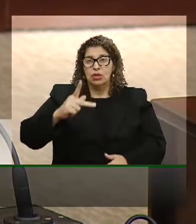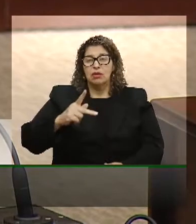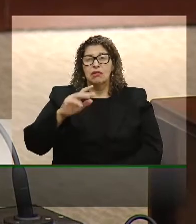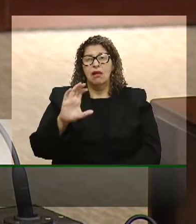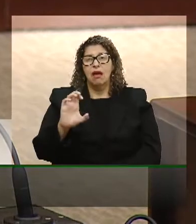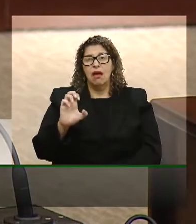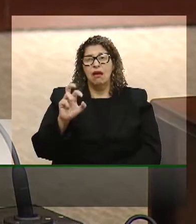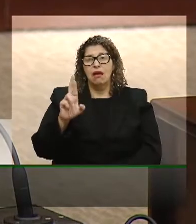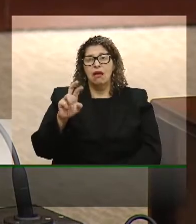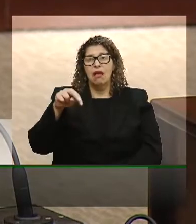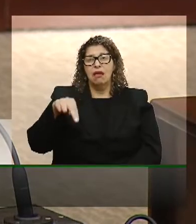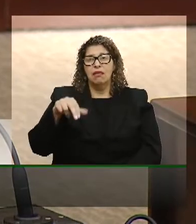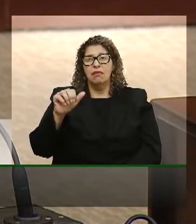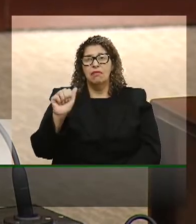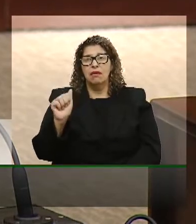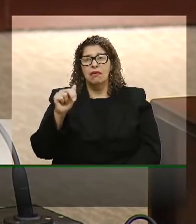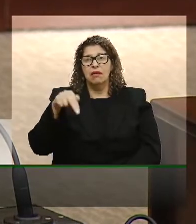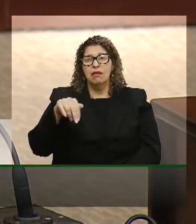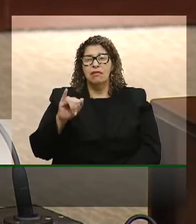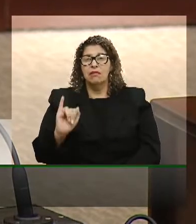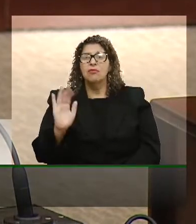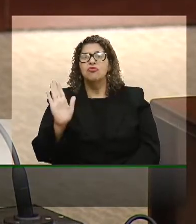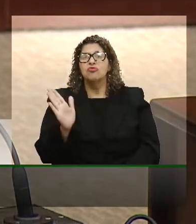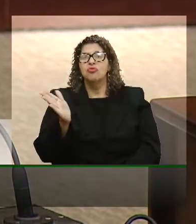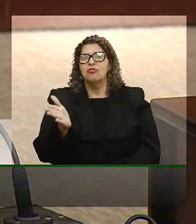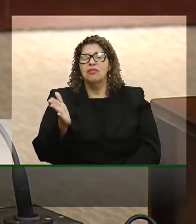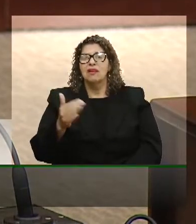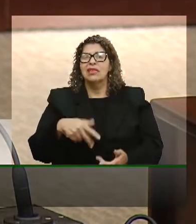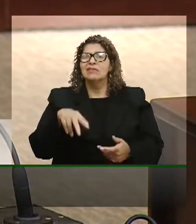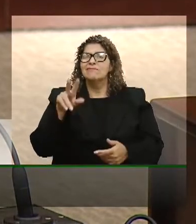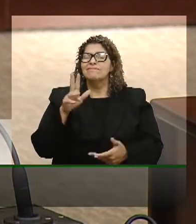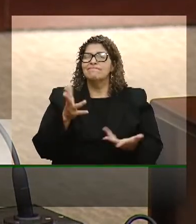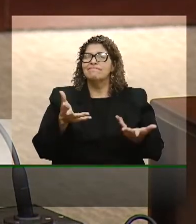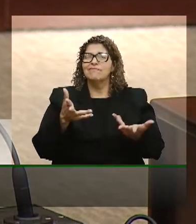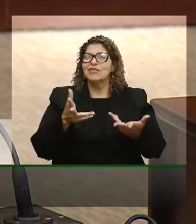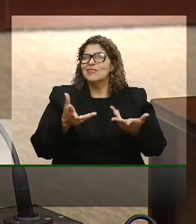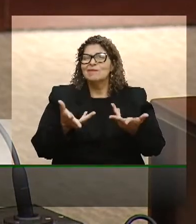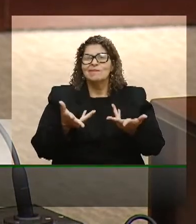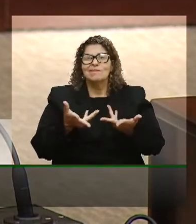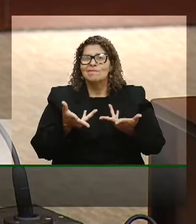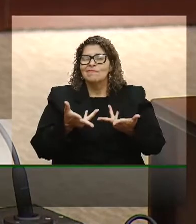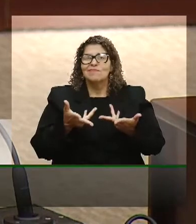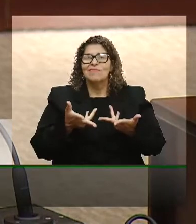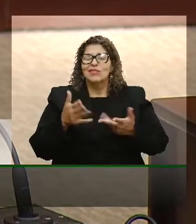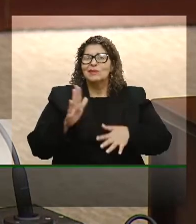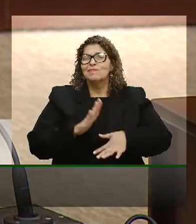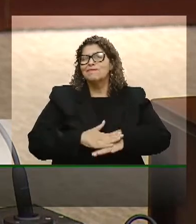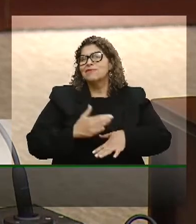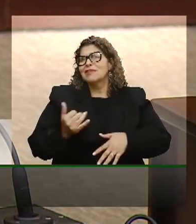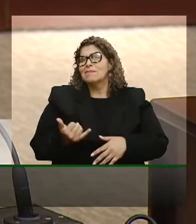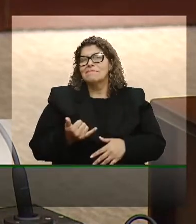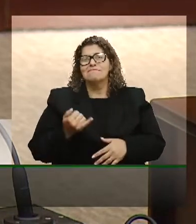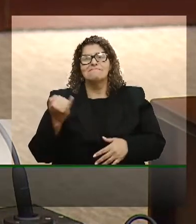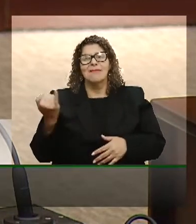traz uma leitura indiscutivelmente da máxima importância.